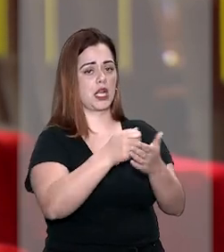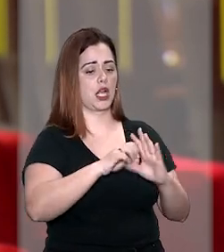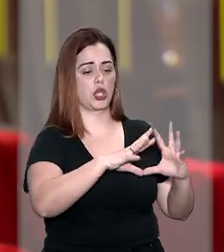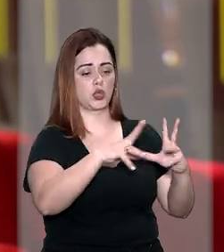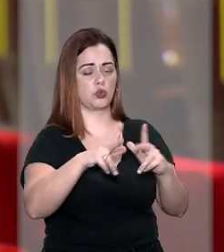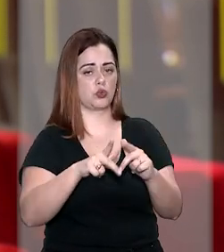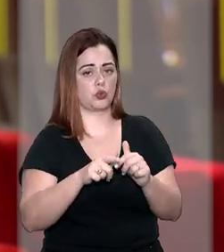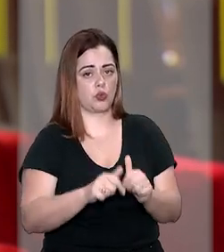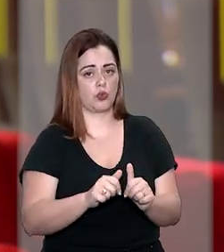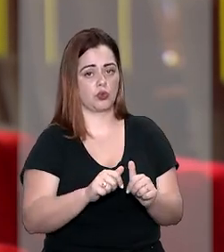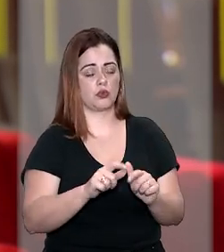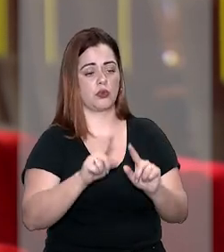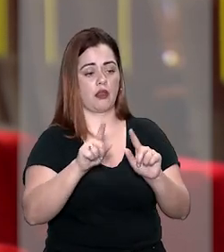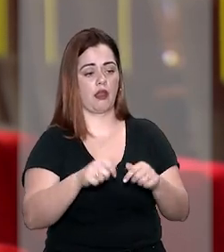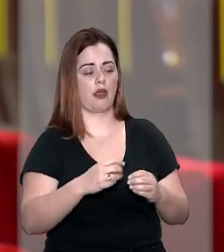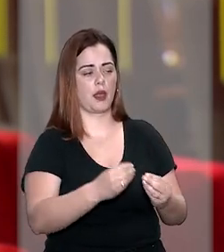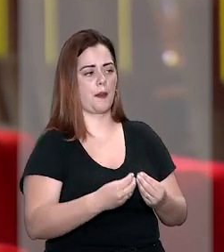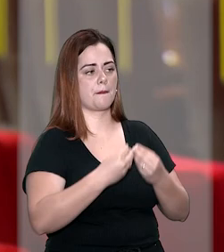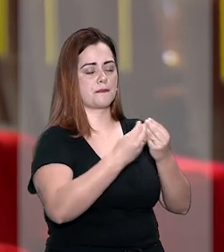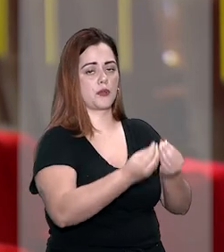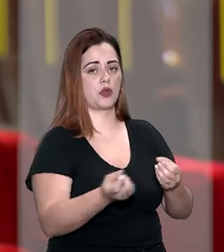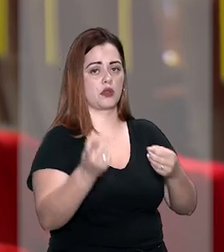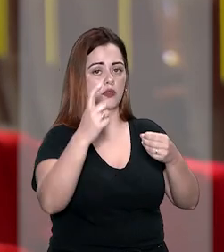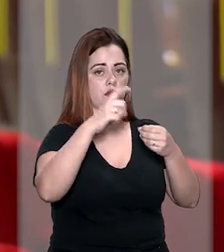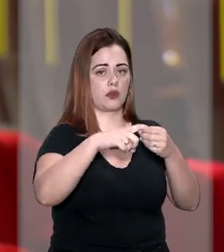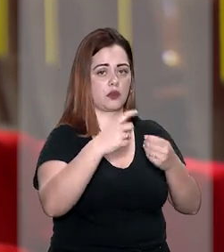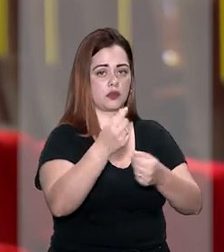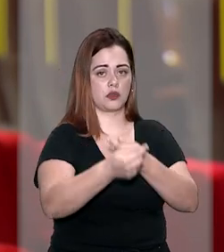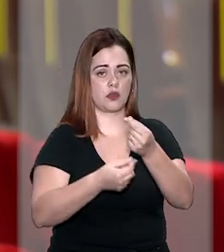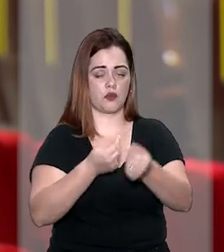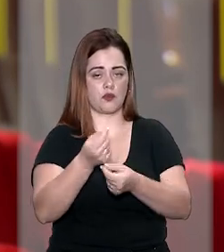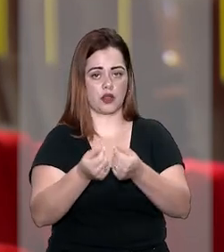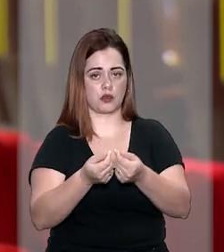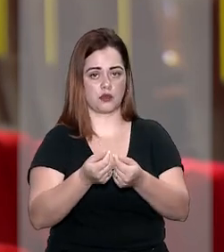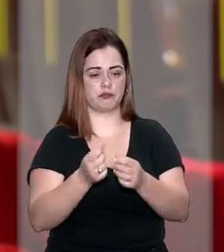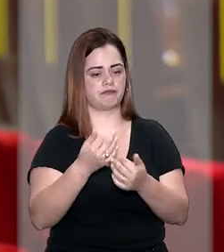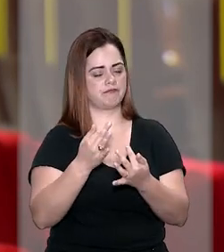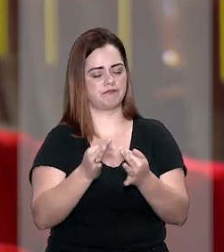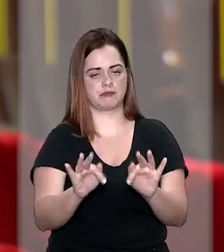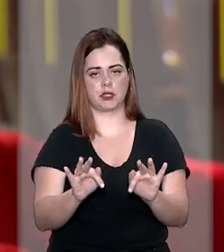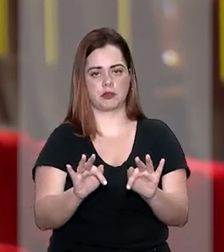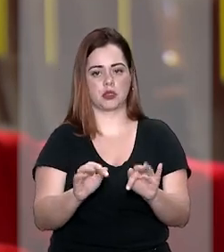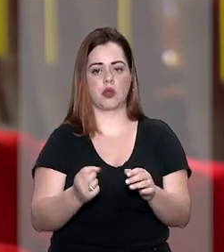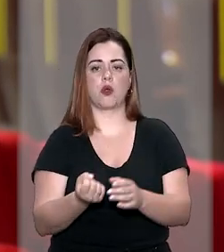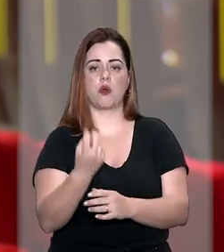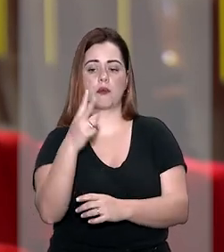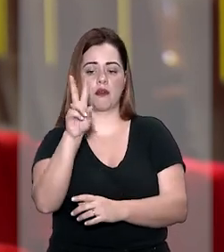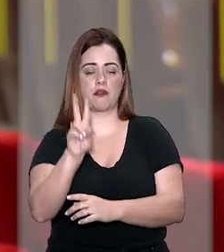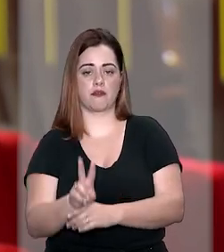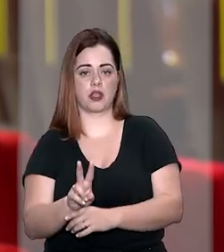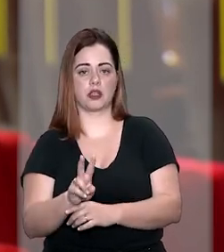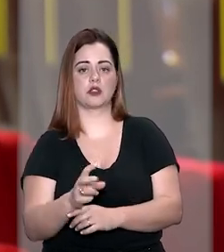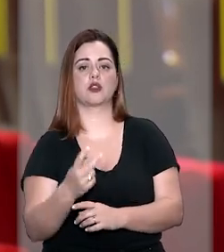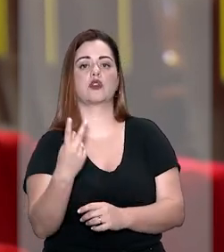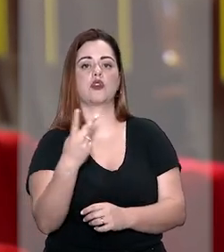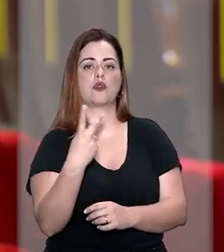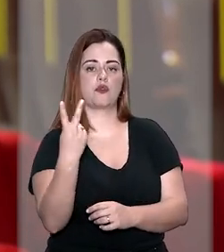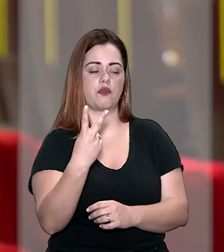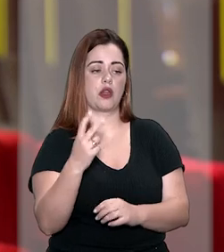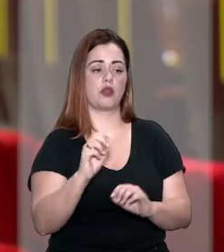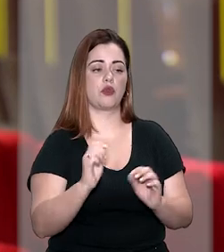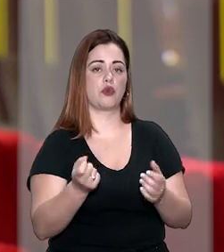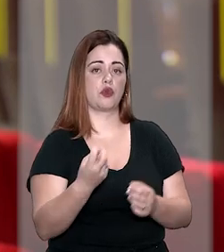com o custo da corretagem impõe a devolução da verba retida, porém de forma simples, uma vez que a restituição em dobro